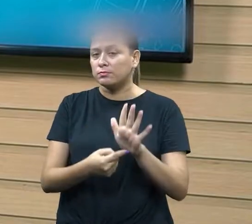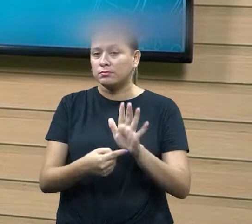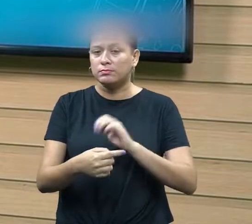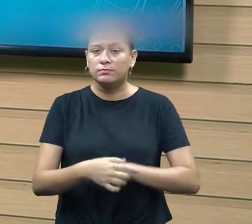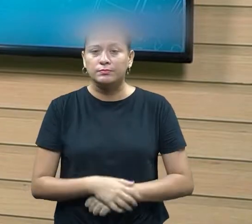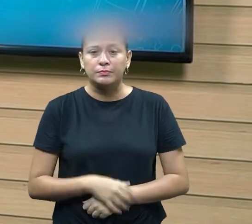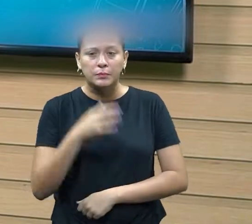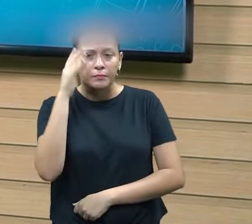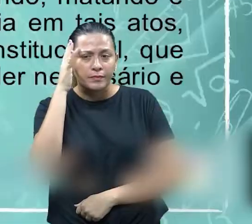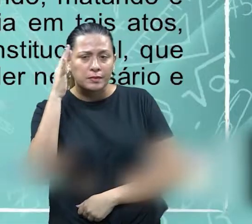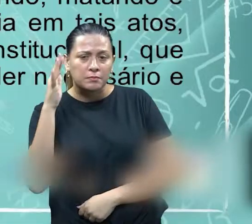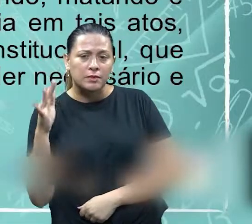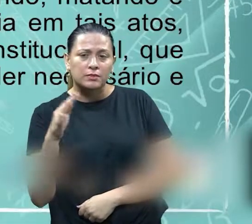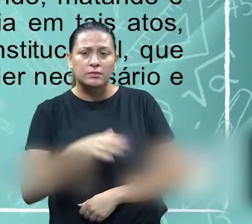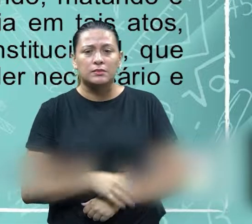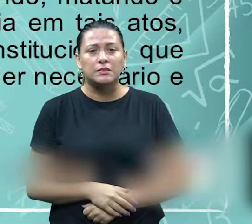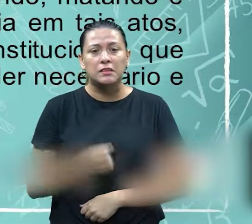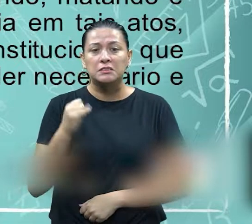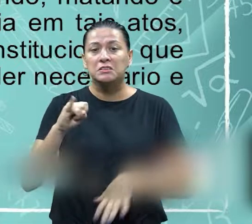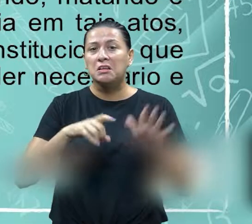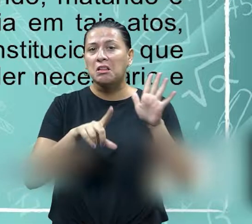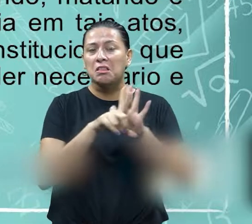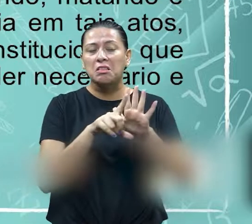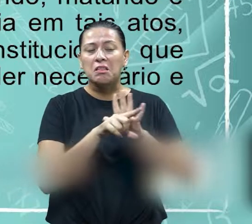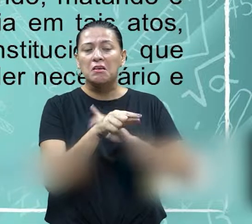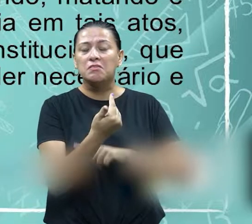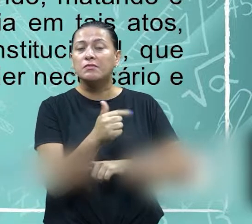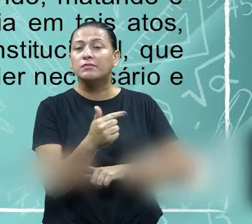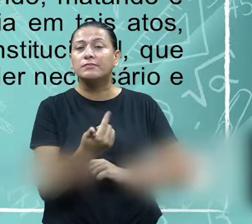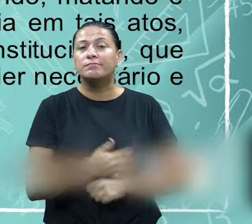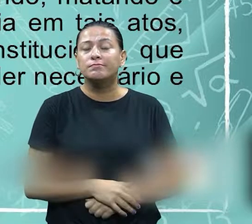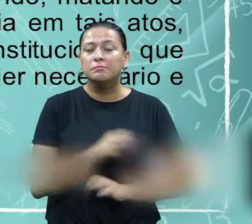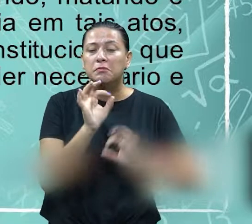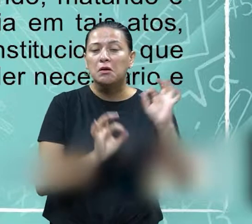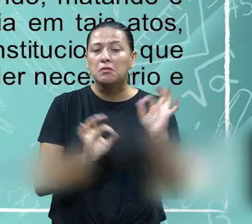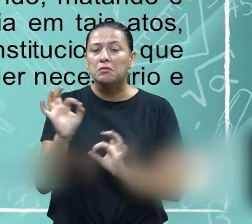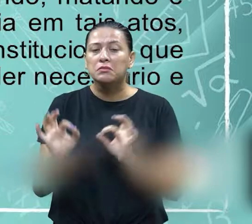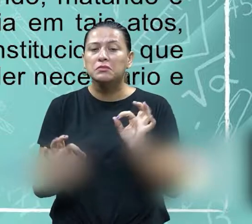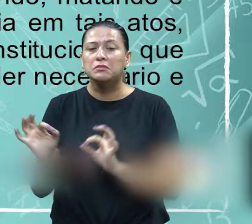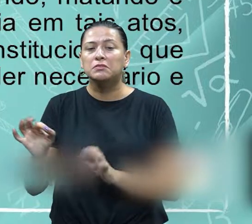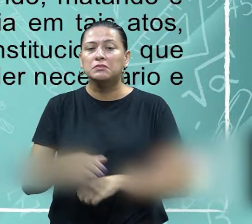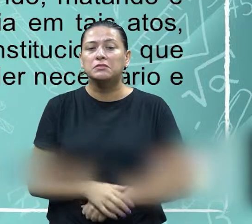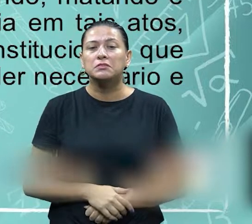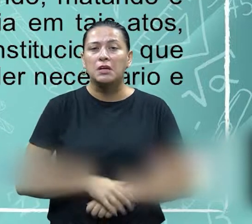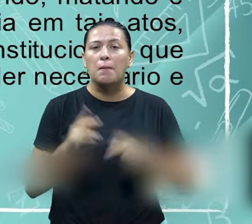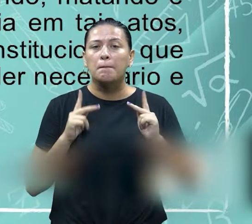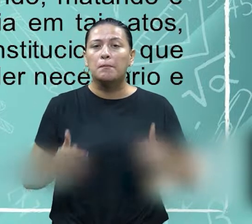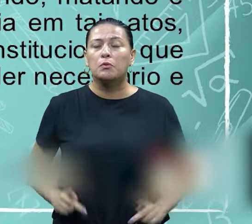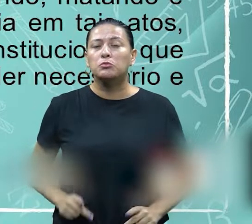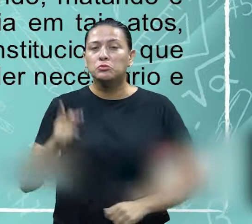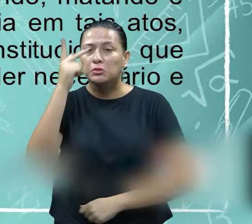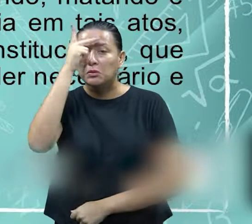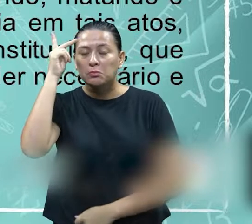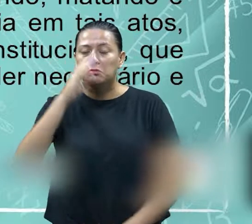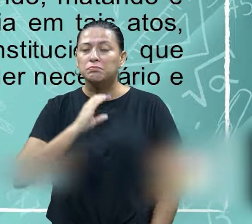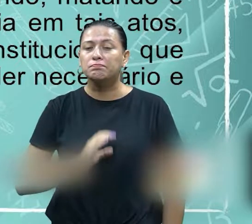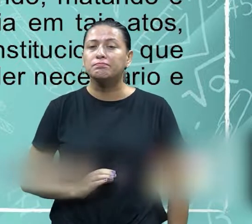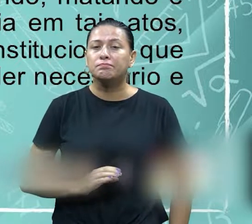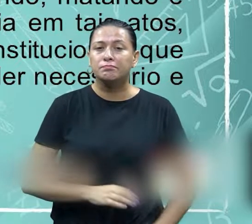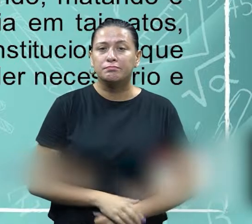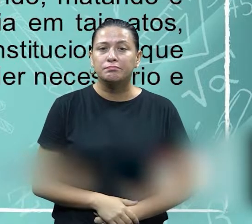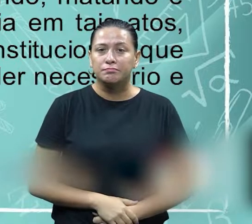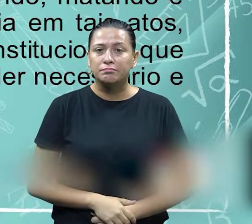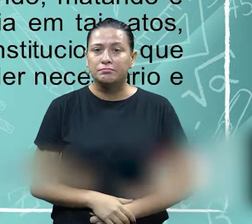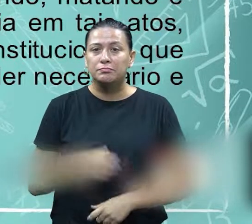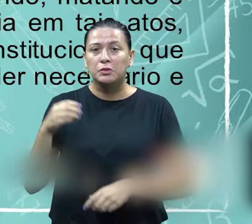imagine se não existisse a lei né para normatizar os atos dos cidadãos é que vivem em